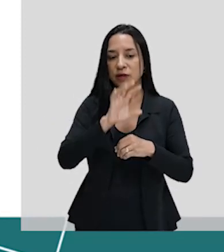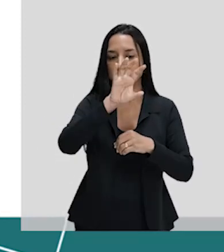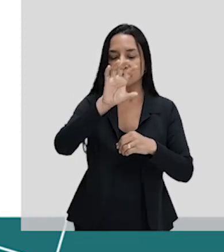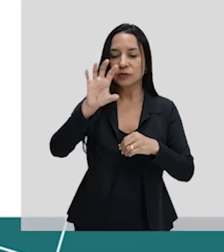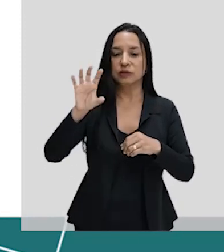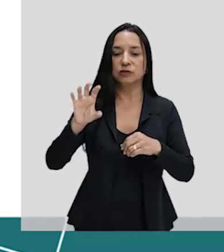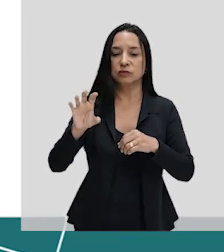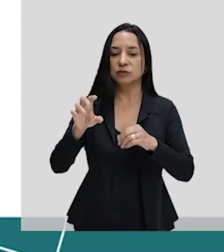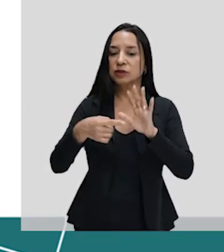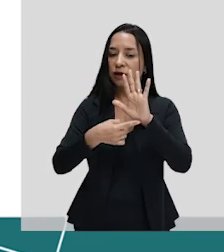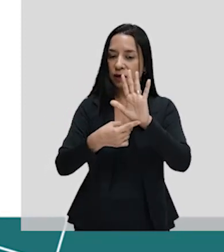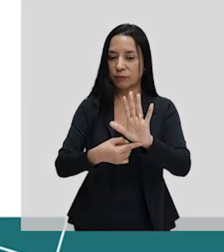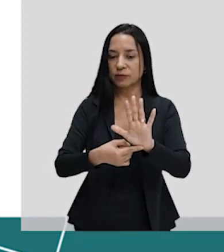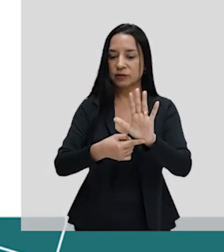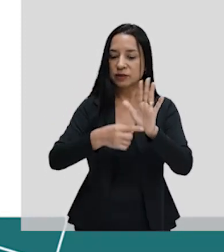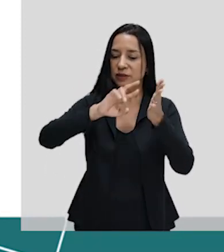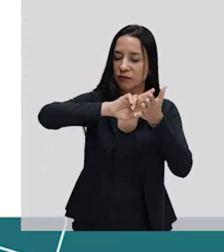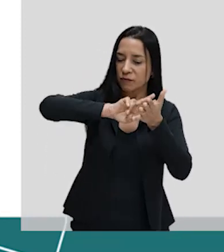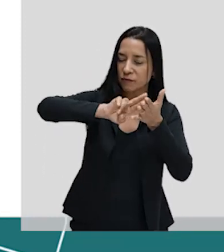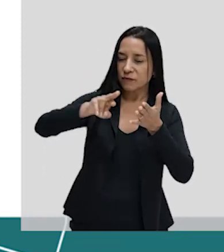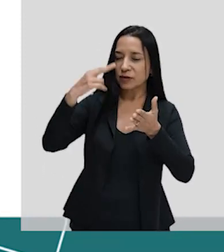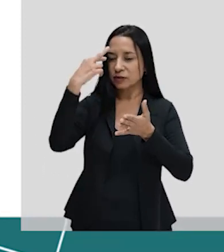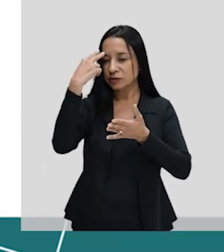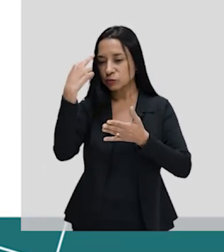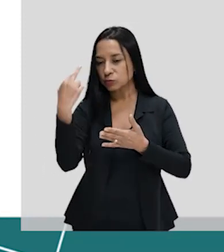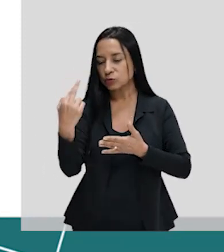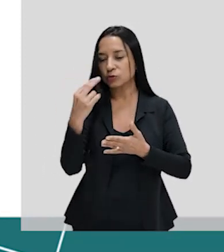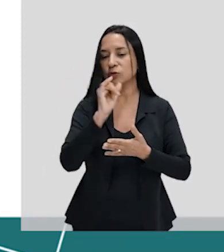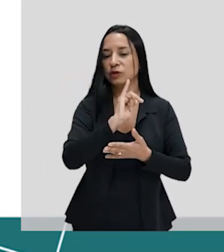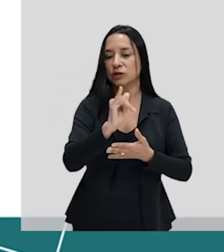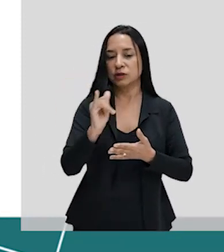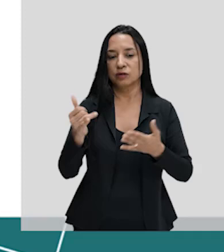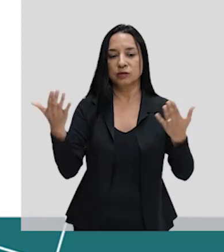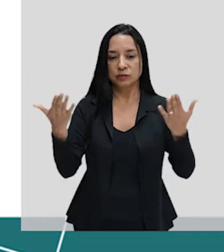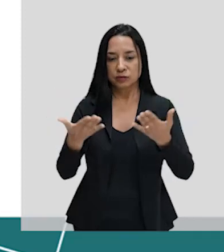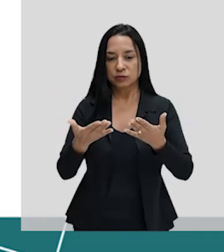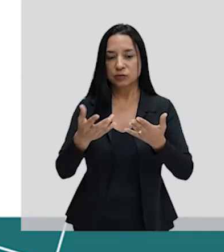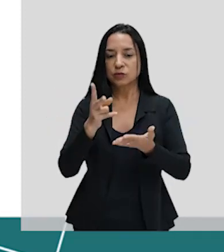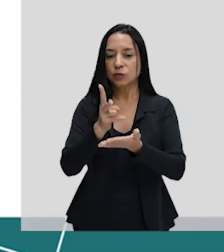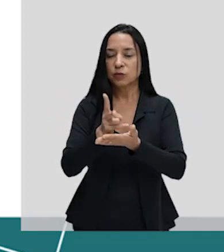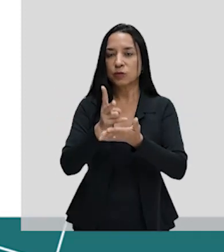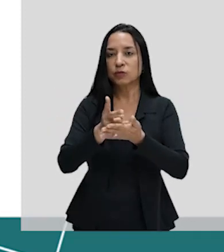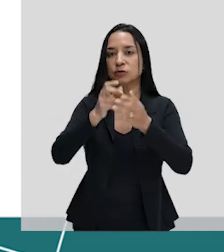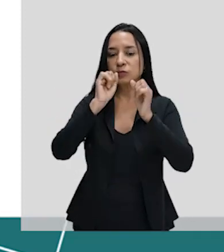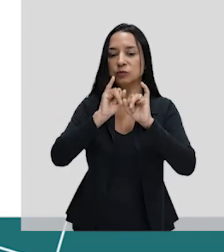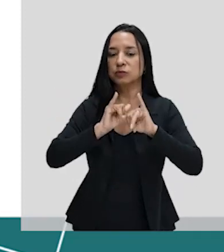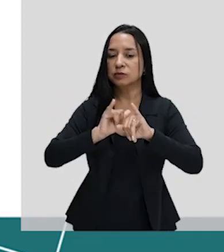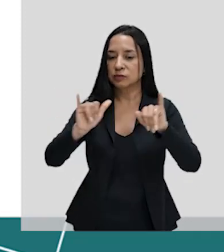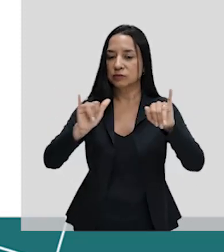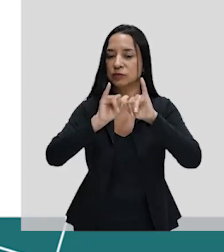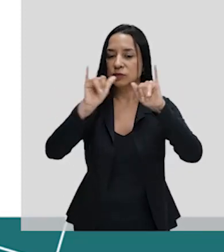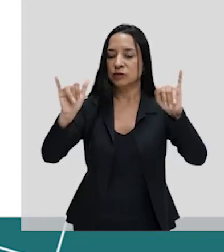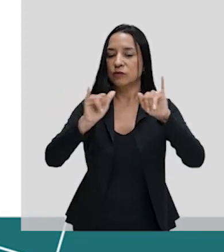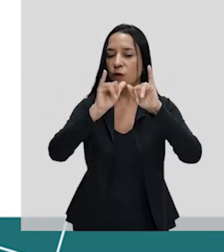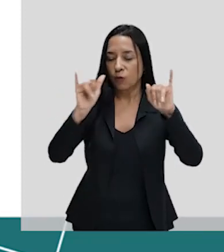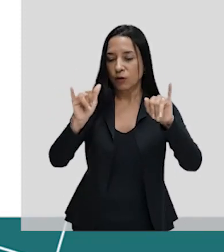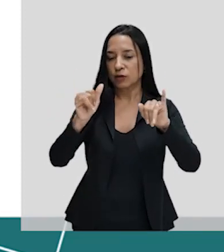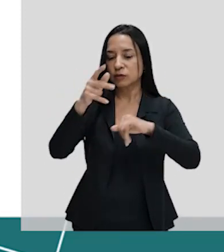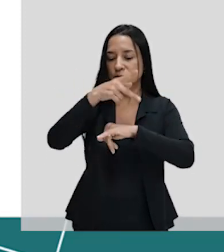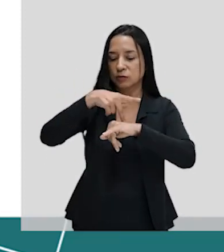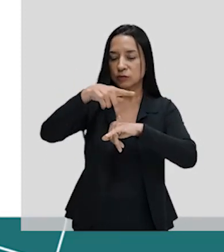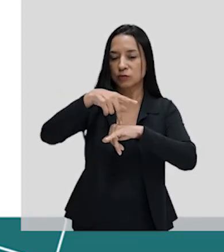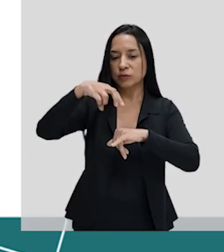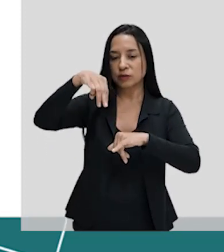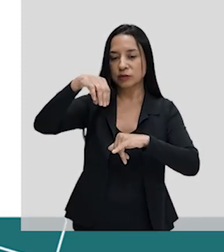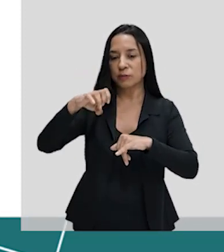mais variadas histórias e lendas, que atualmente continuam a ser divulgadas no México, principalmente o México e Colômbia.